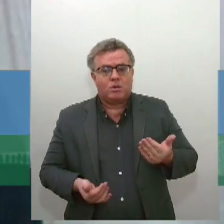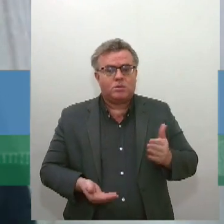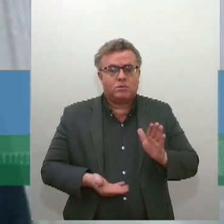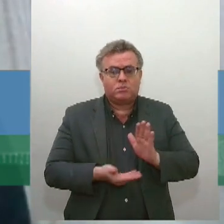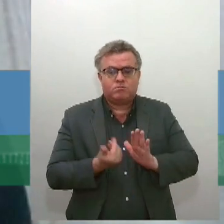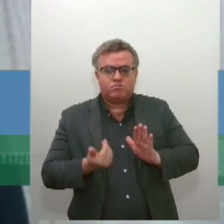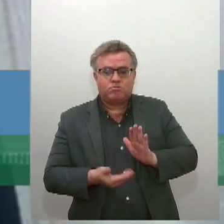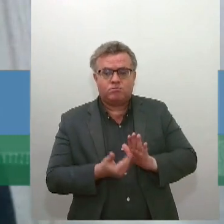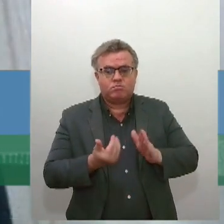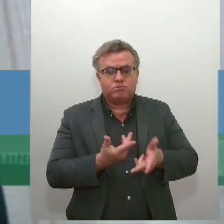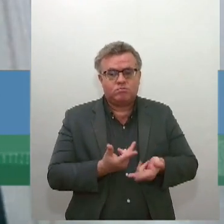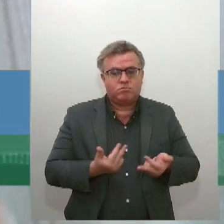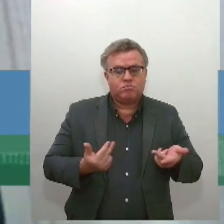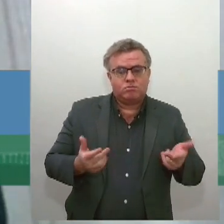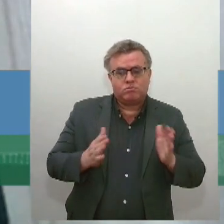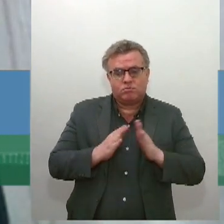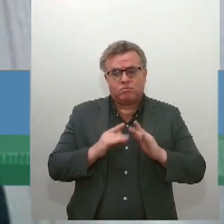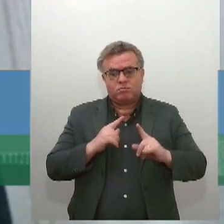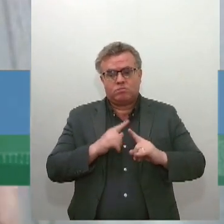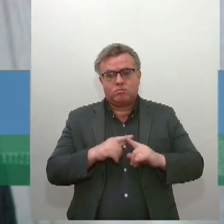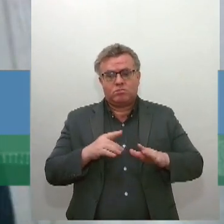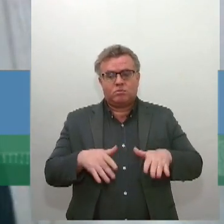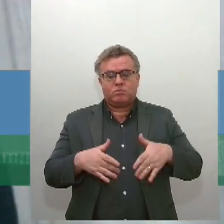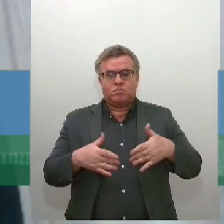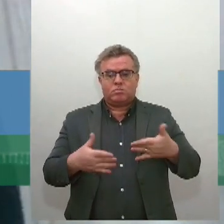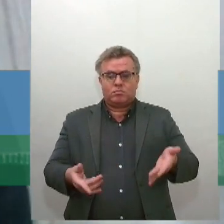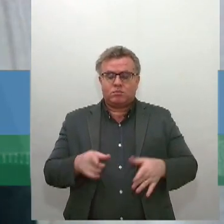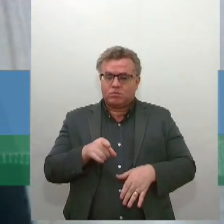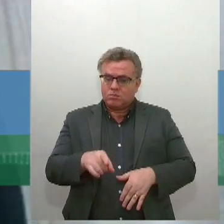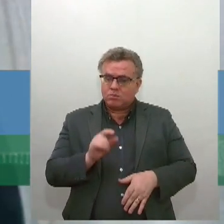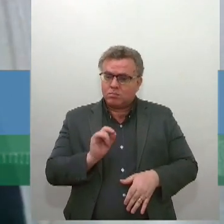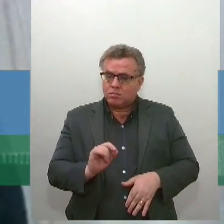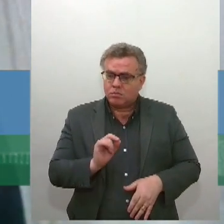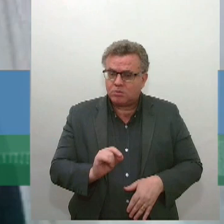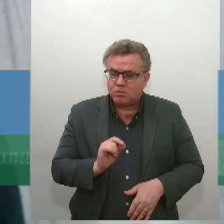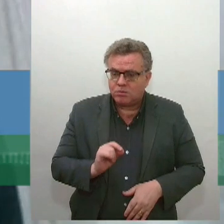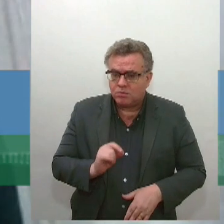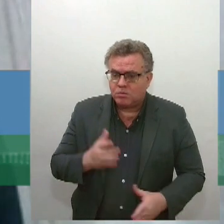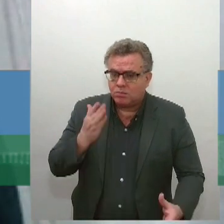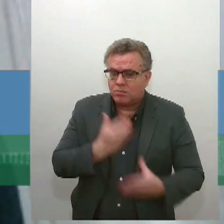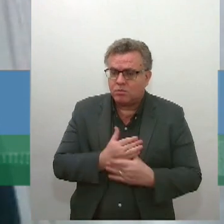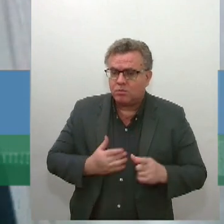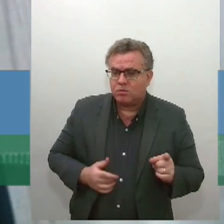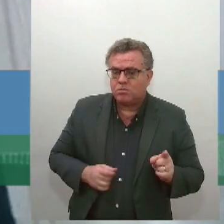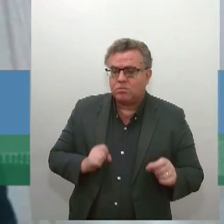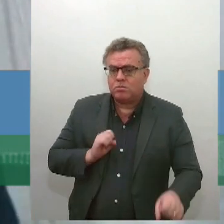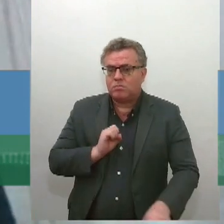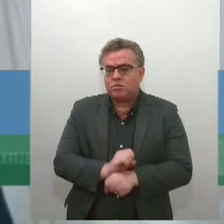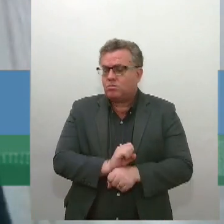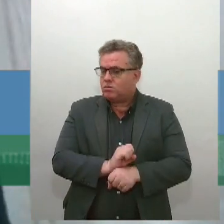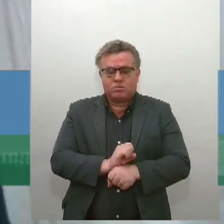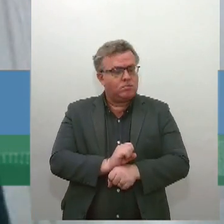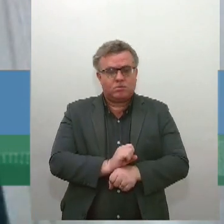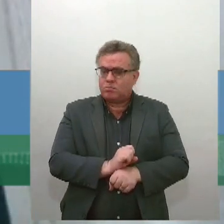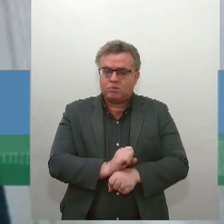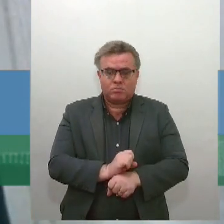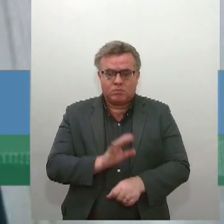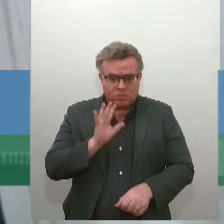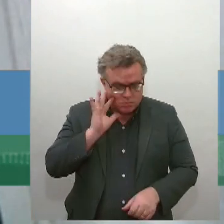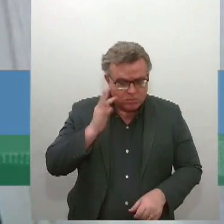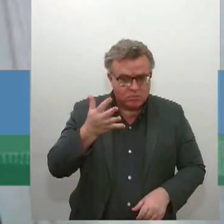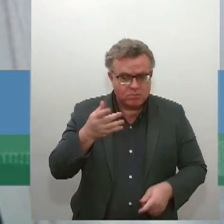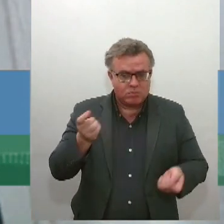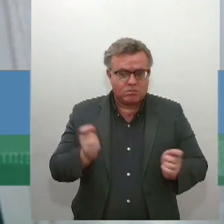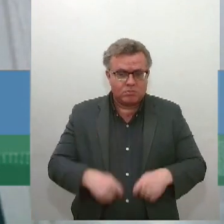igreja de São Pedro e tal. Então, você precisa entrar com a ação. Você não pode esperar uma sentença. você tem que pegar do juiz uma decisão